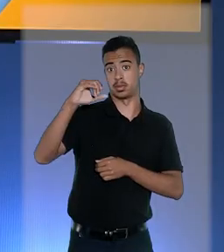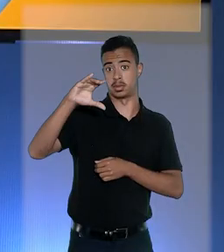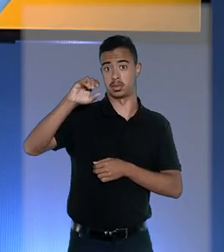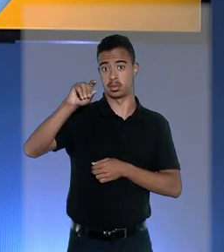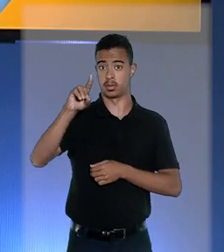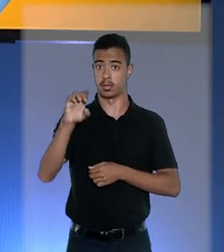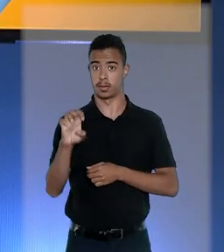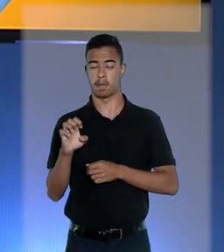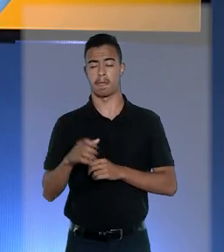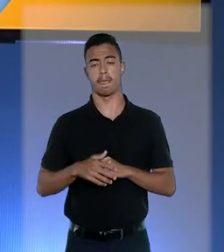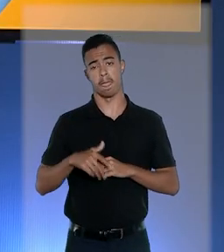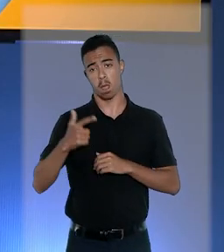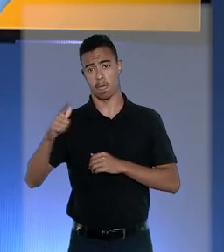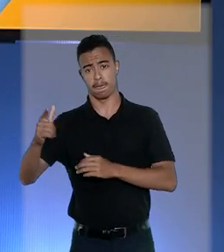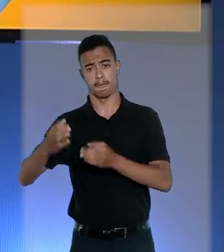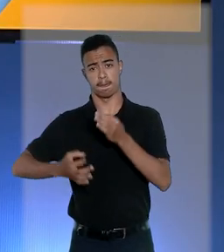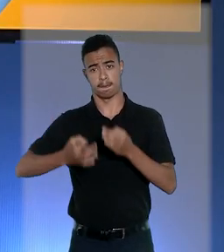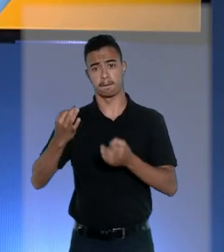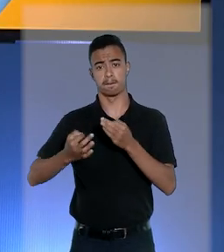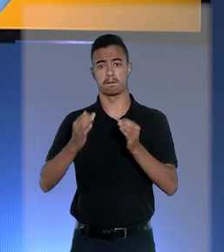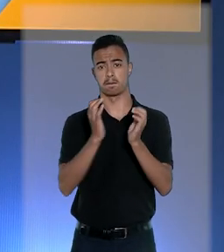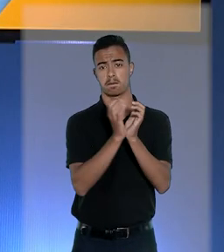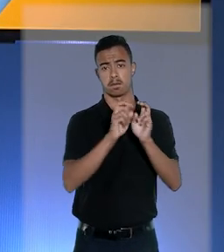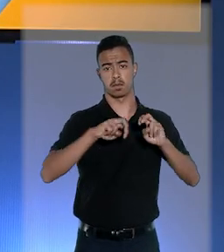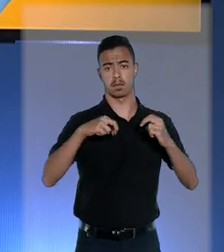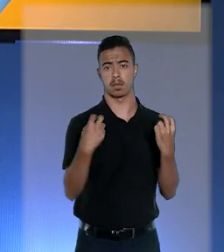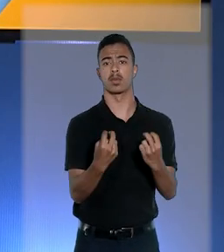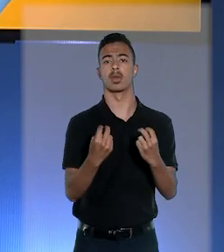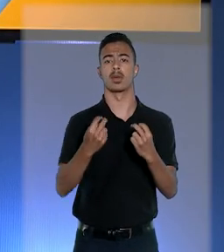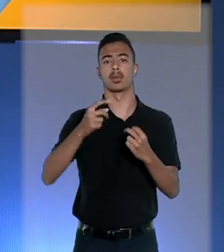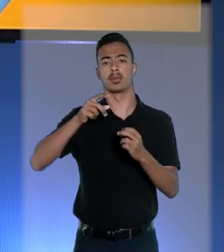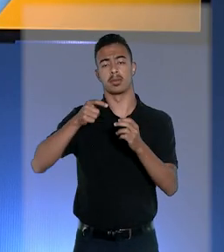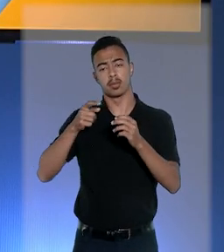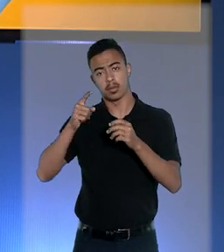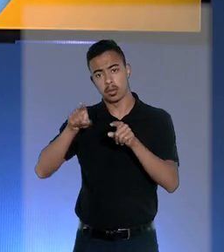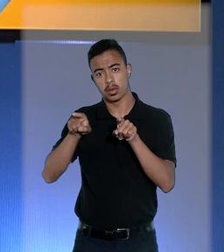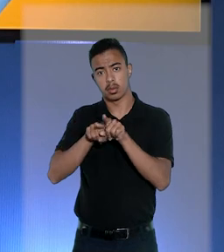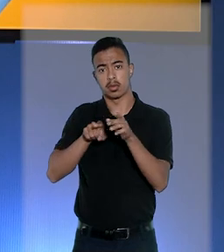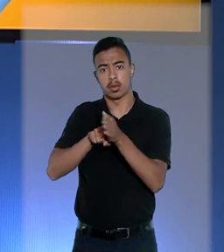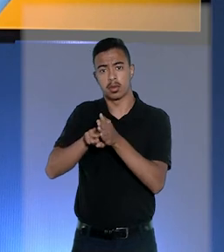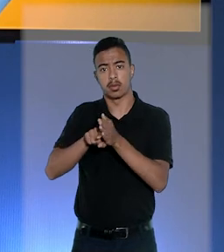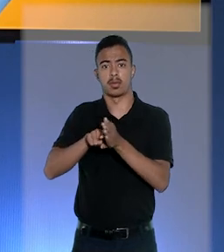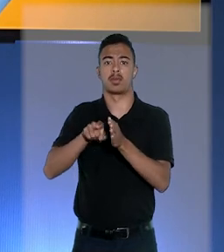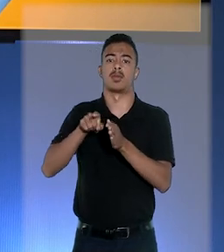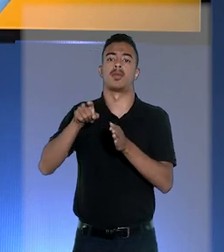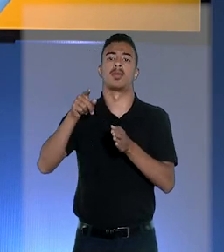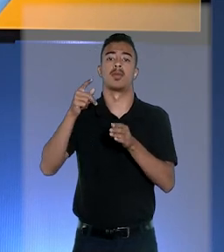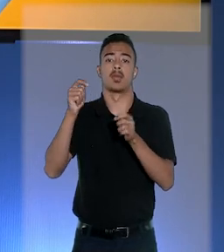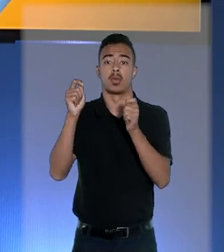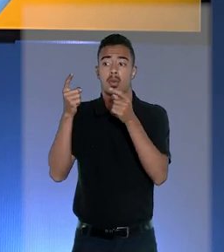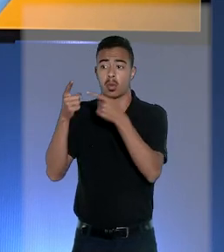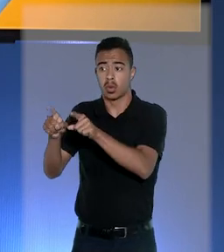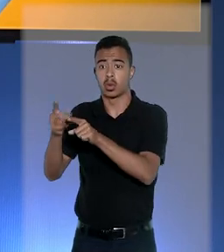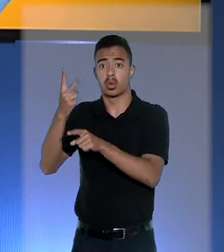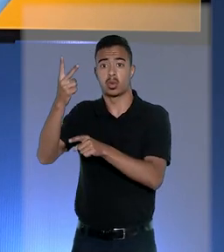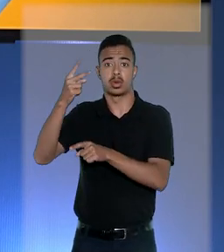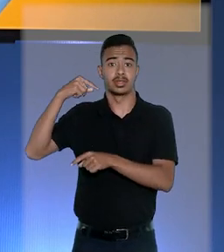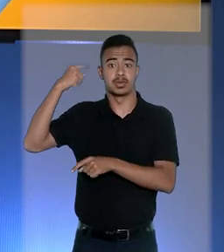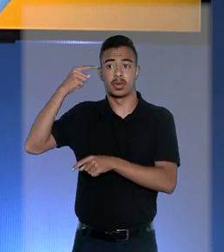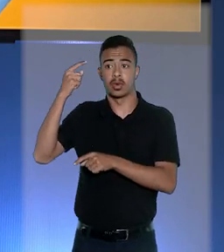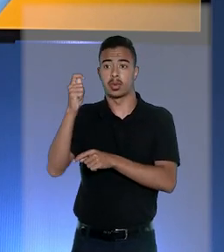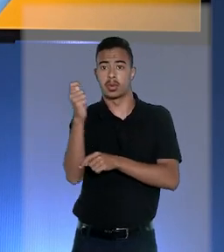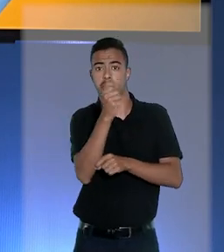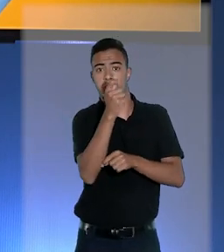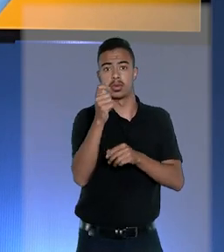Em outro julgamento, o colegiado determinou o trancamento da investigação contra duas advogadas que gravaram, sem